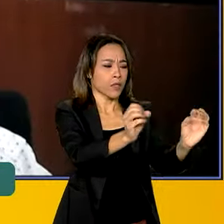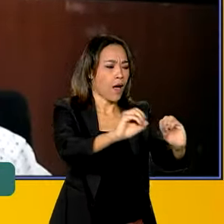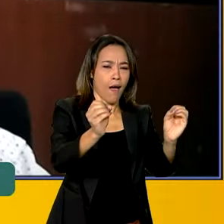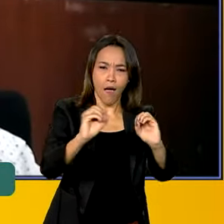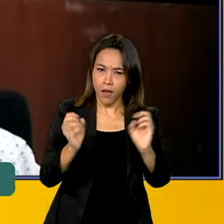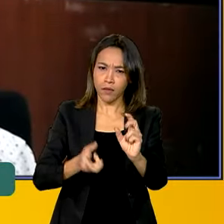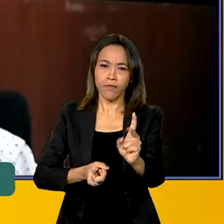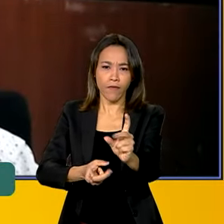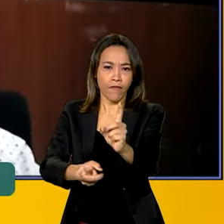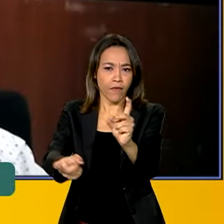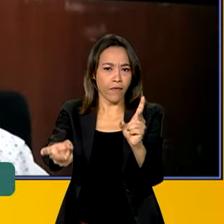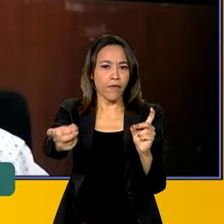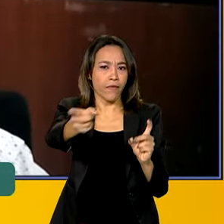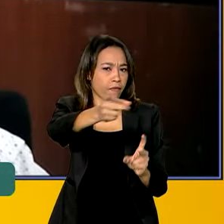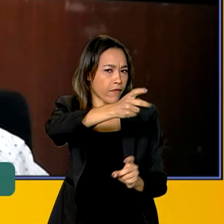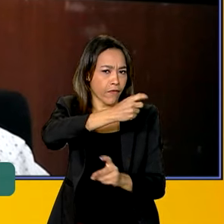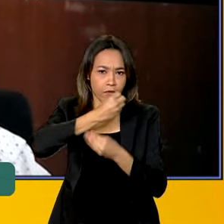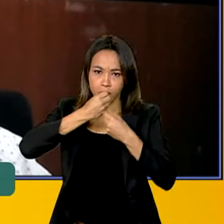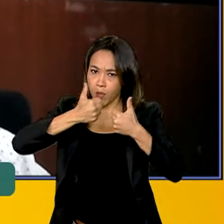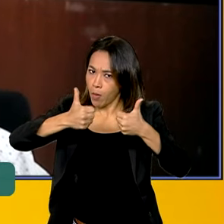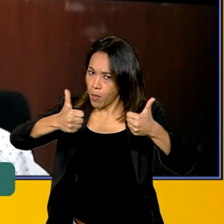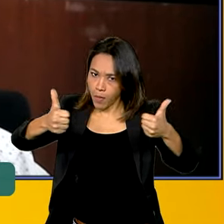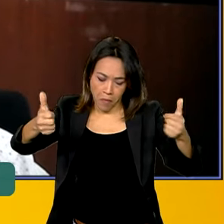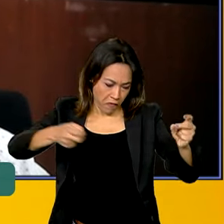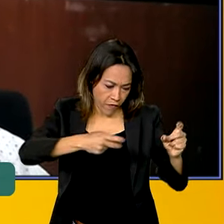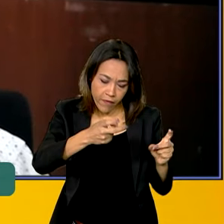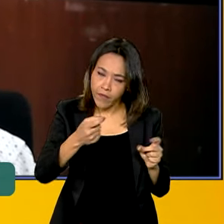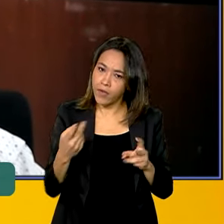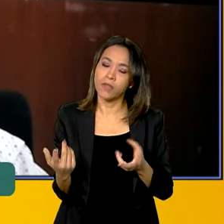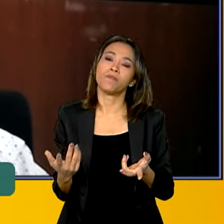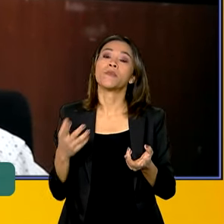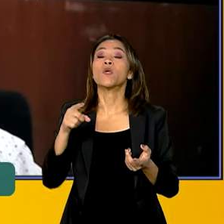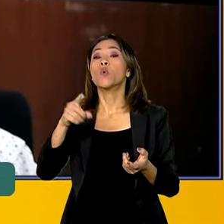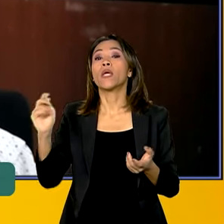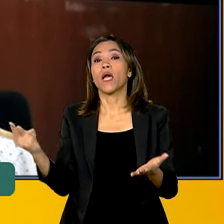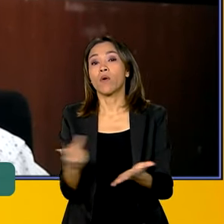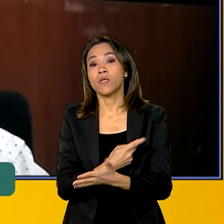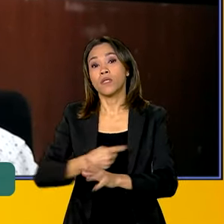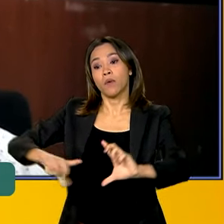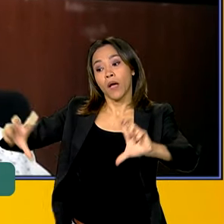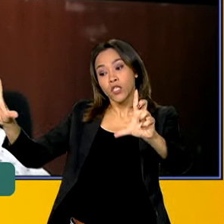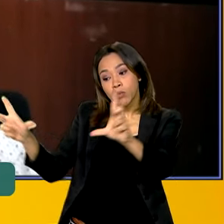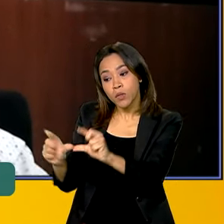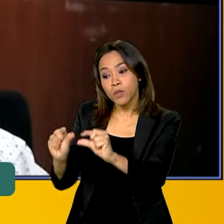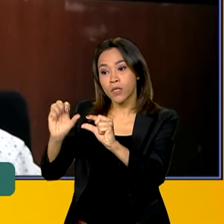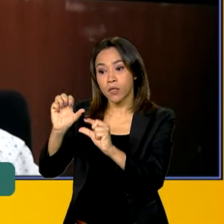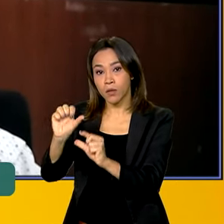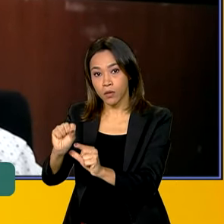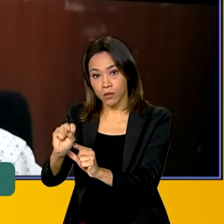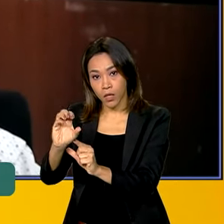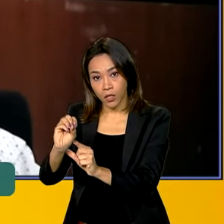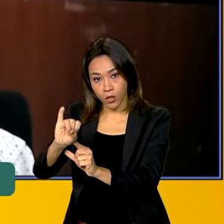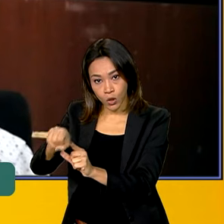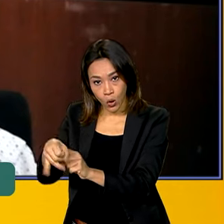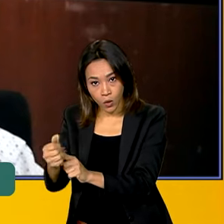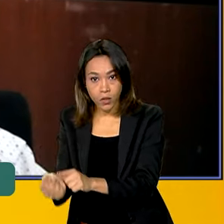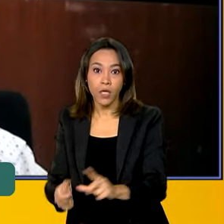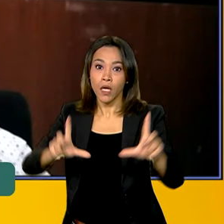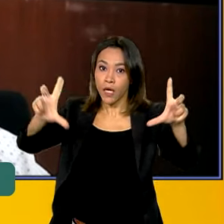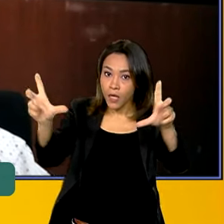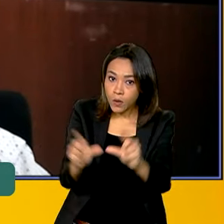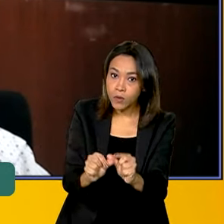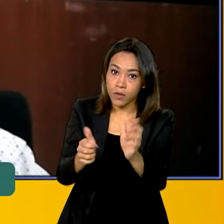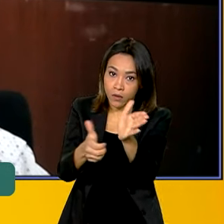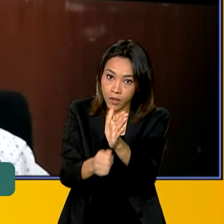o que recente ocorreu com essas quedas de produção, sobretudo de soja e milho, em função da crise climática que